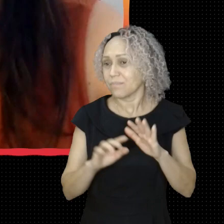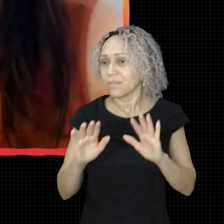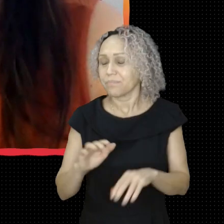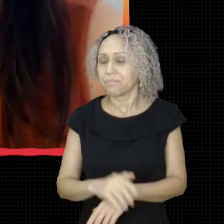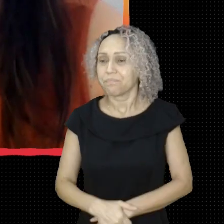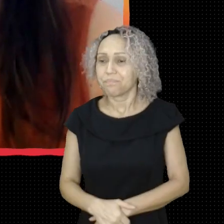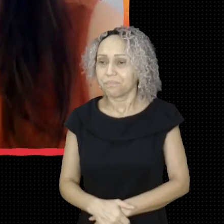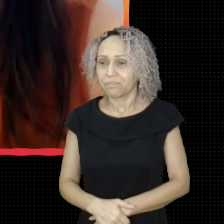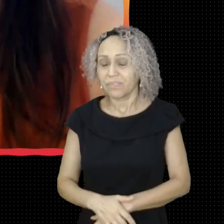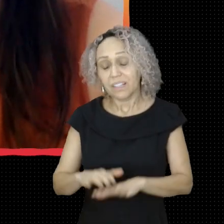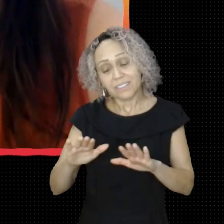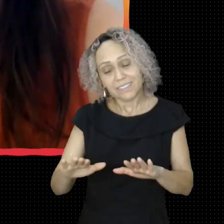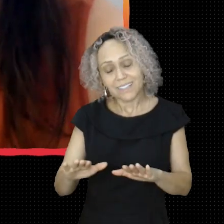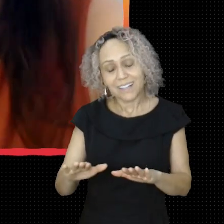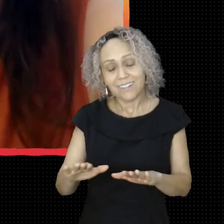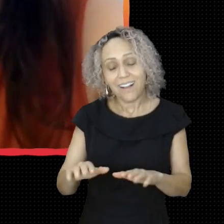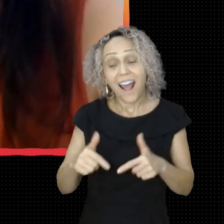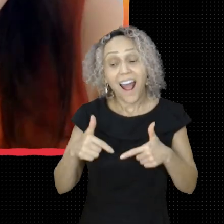E vencemos mesmo.